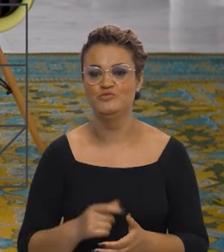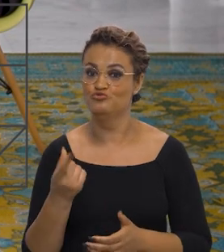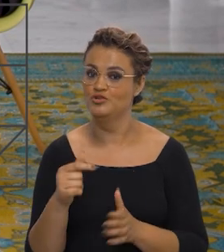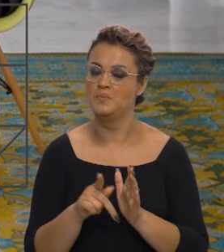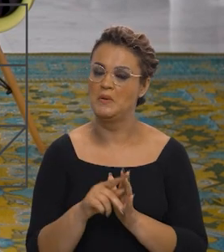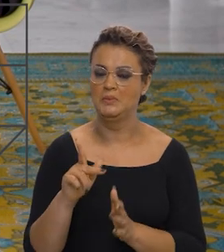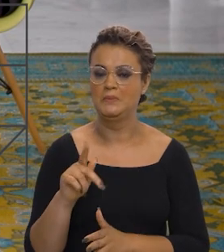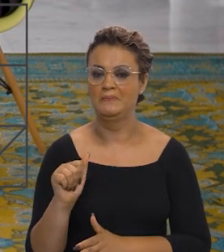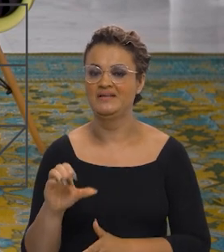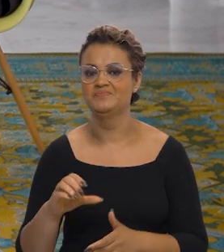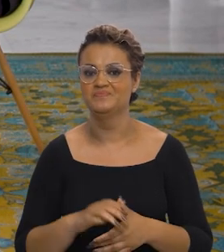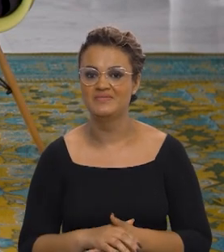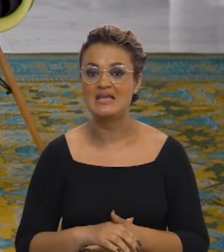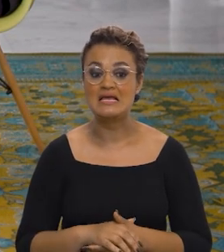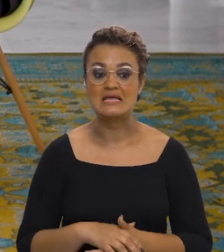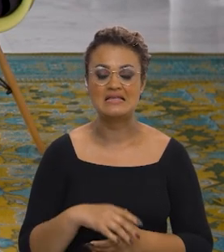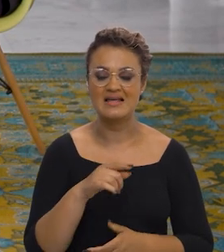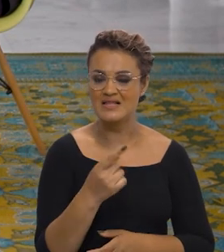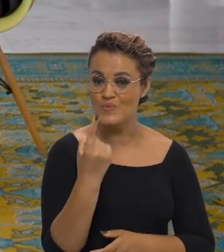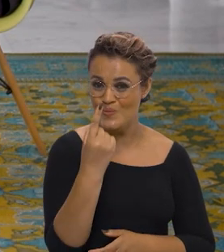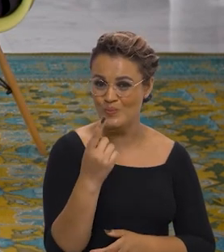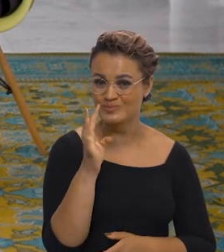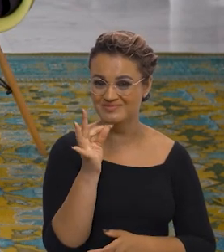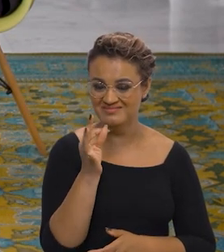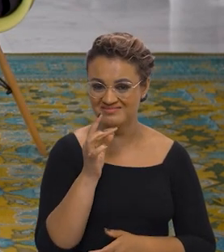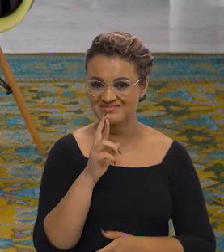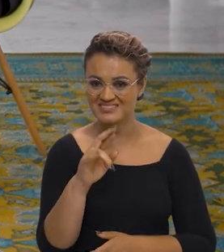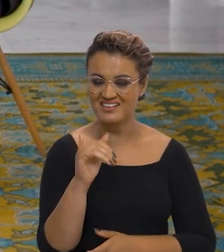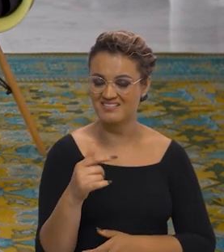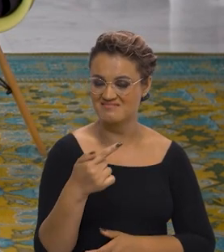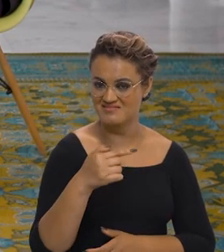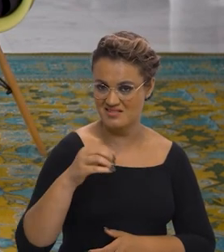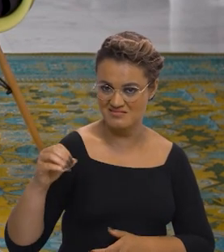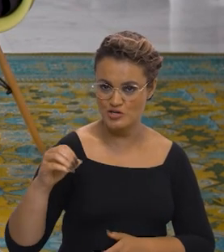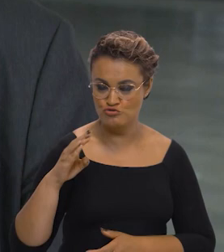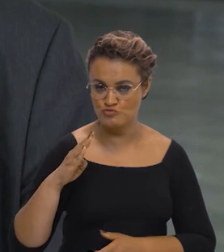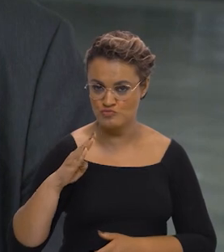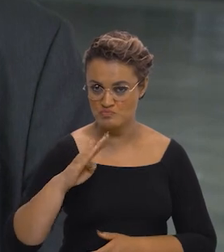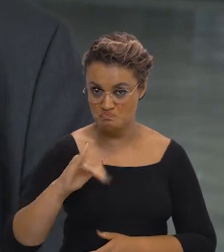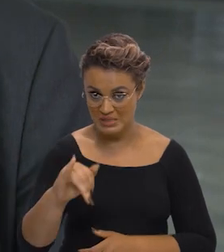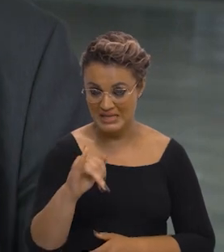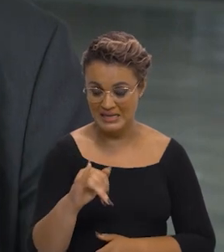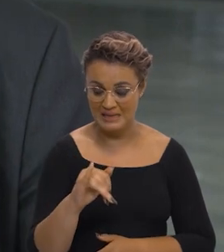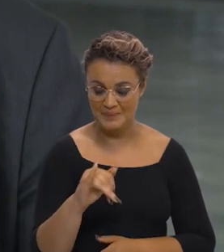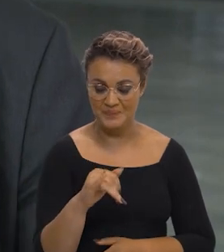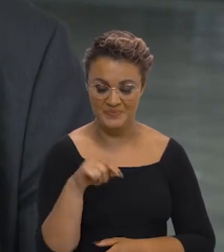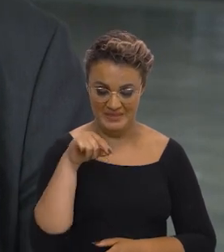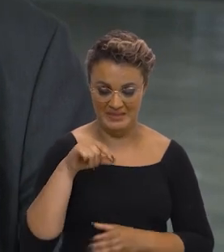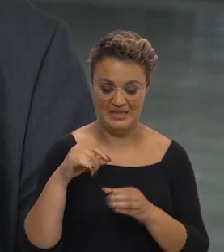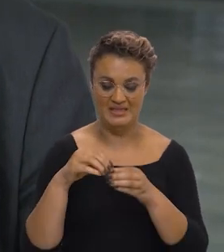característica que desse 1 trilhão e 700, mais